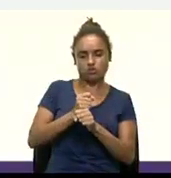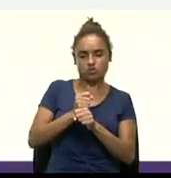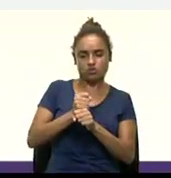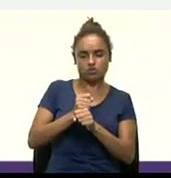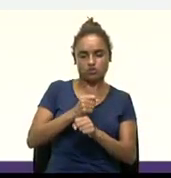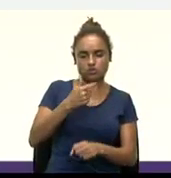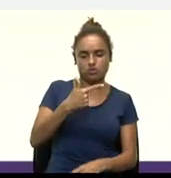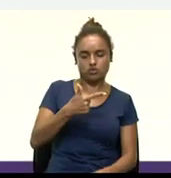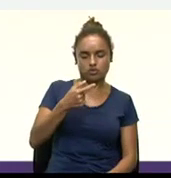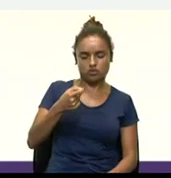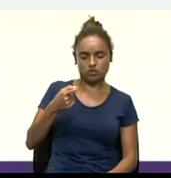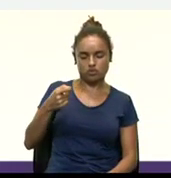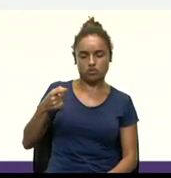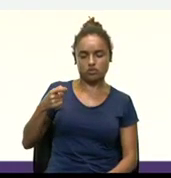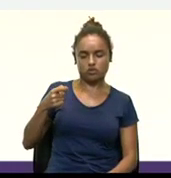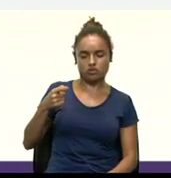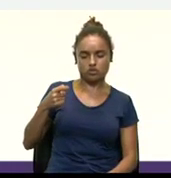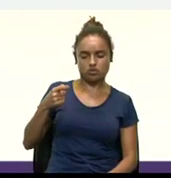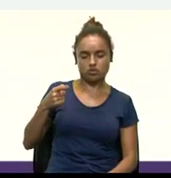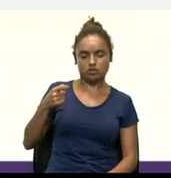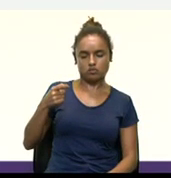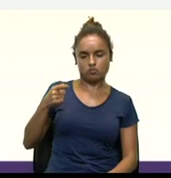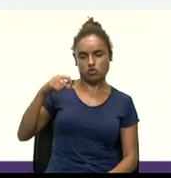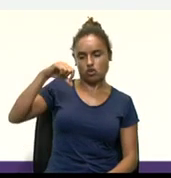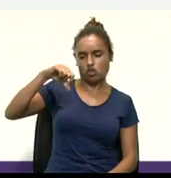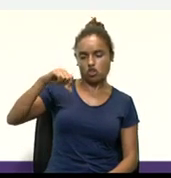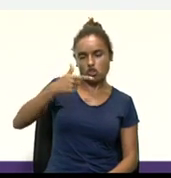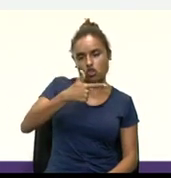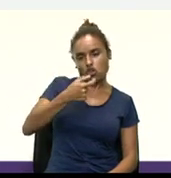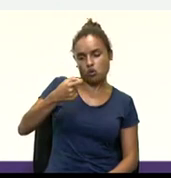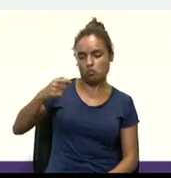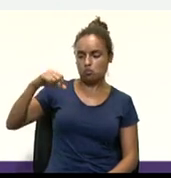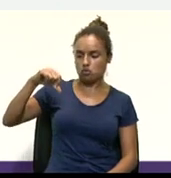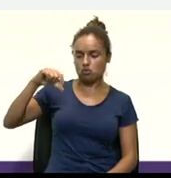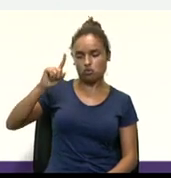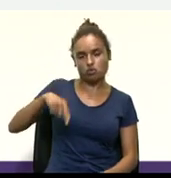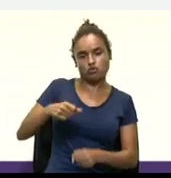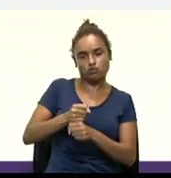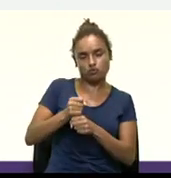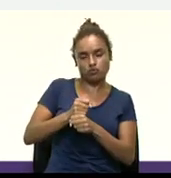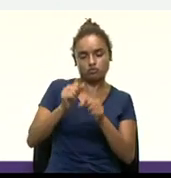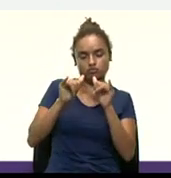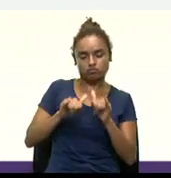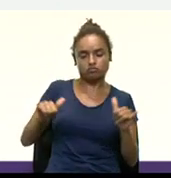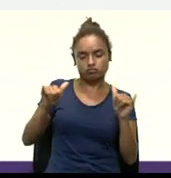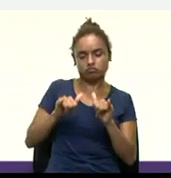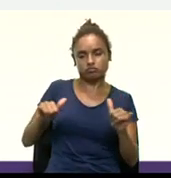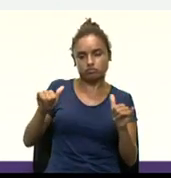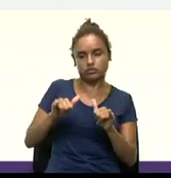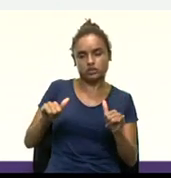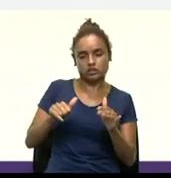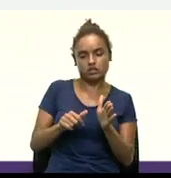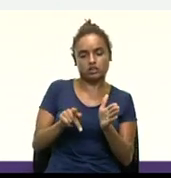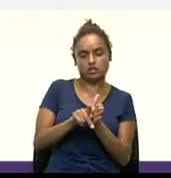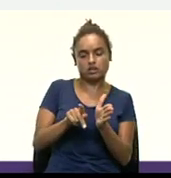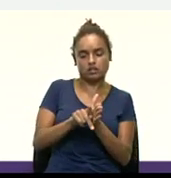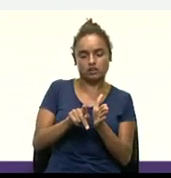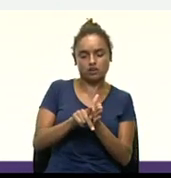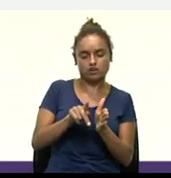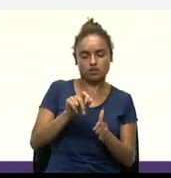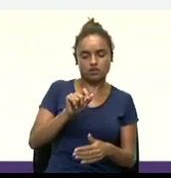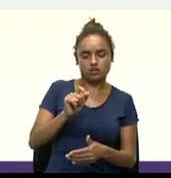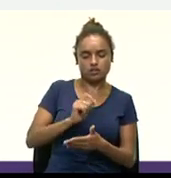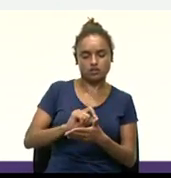2009 e, muito interessante, foi publicado, então, pelo próprio autor do